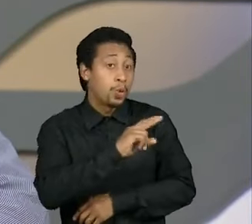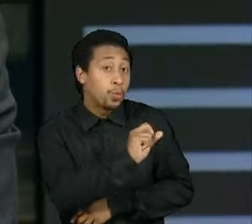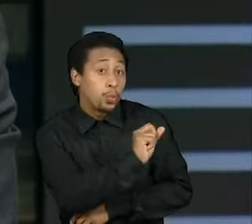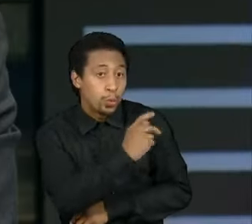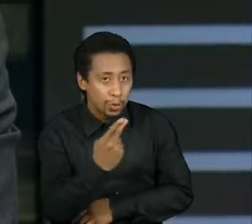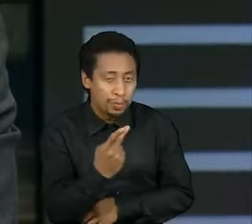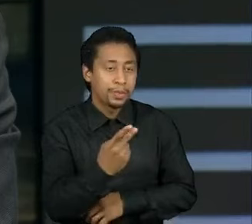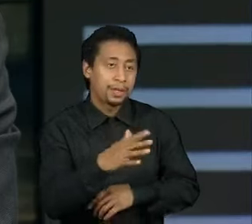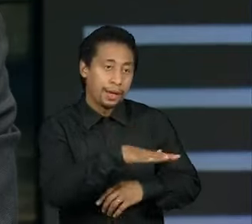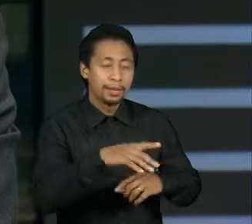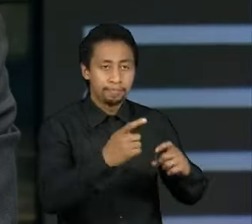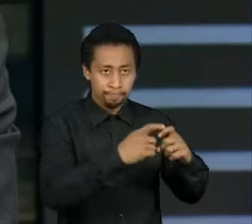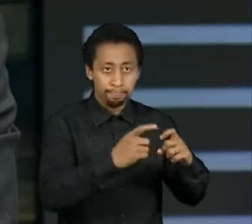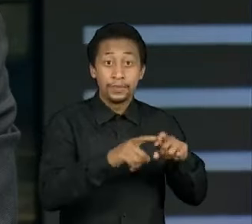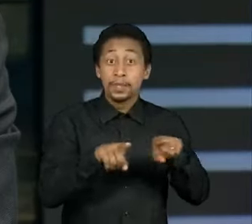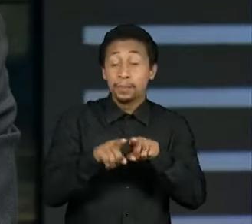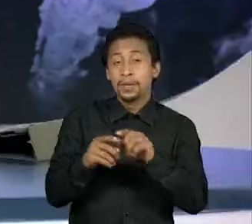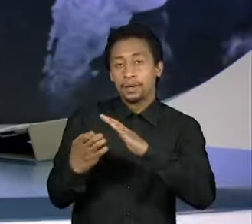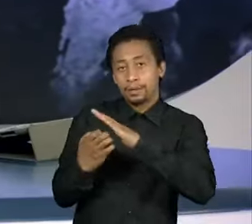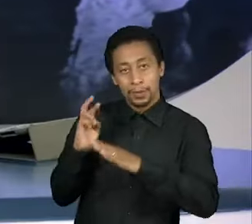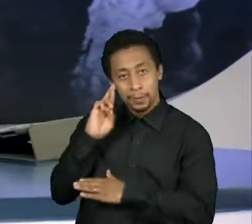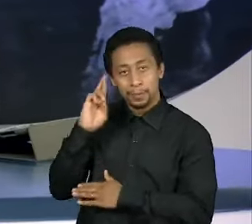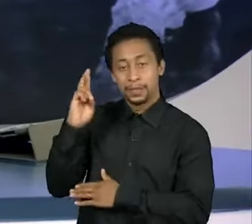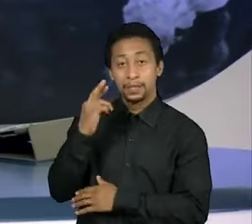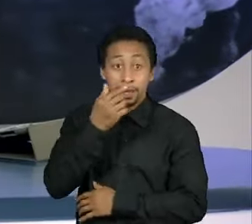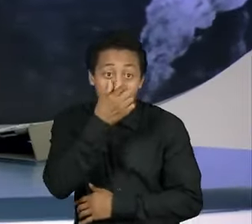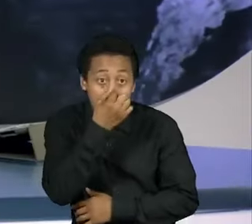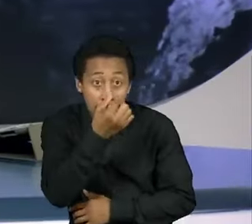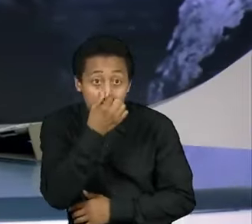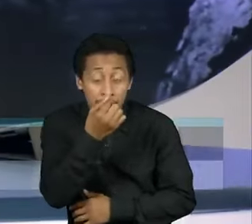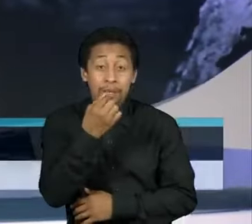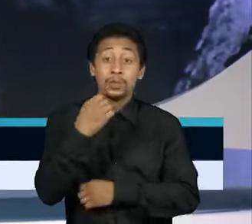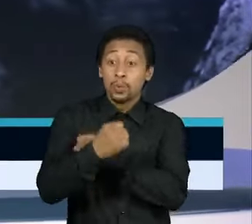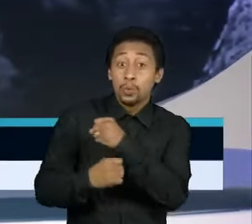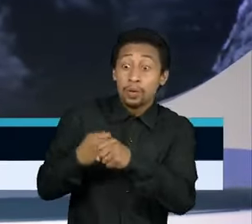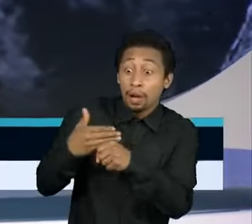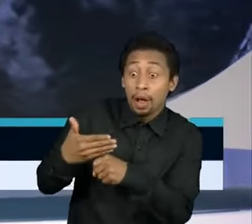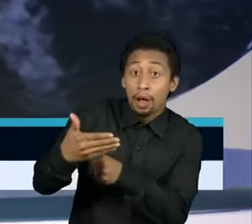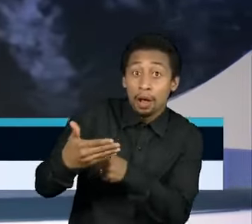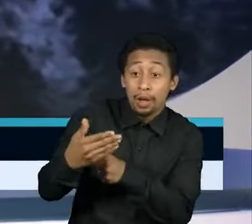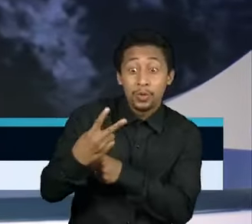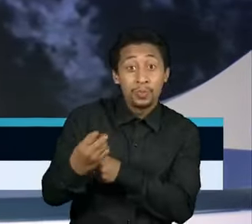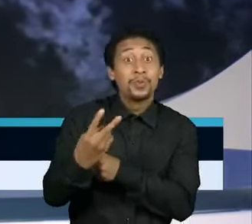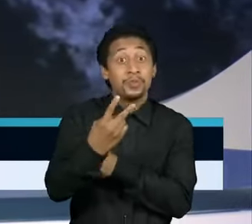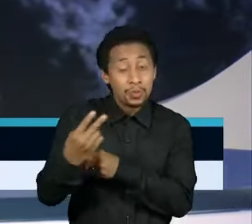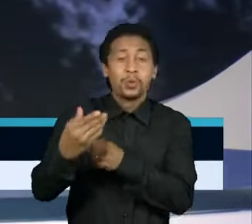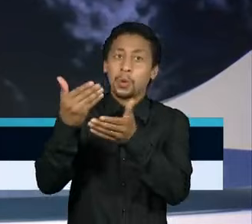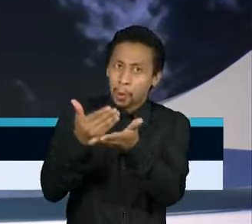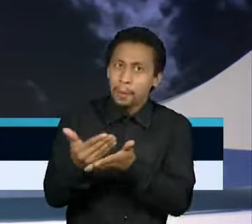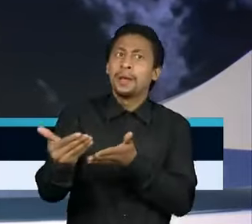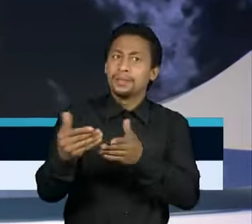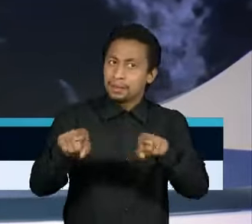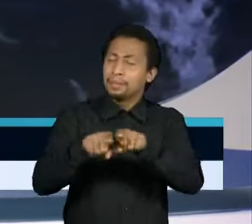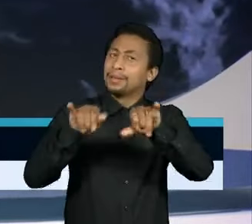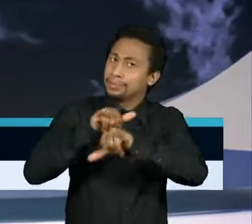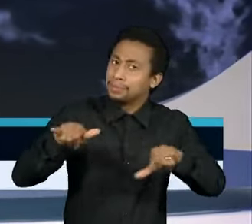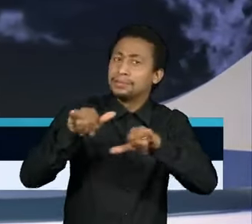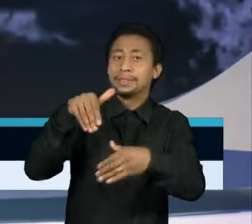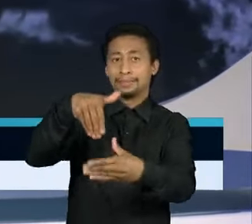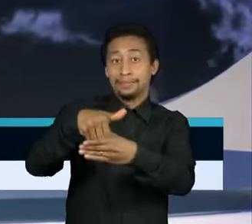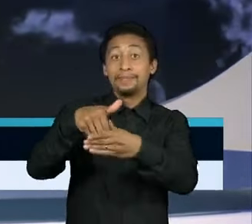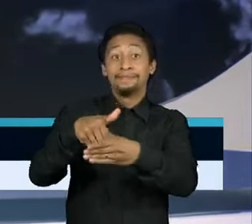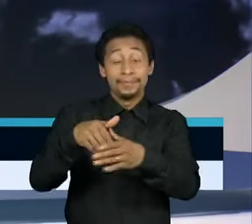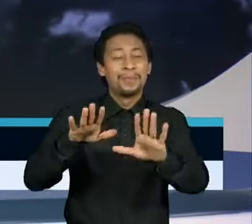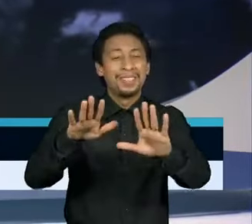USP e o empresário Emerson Capaz. E o ano que começa em poucas horas é de eleições presidenciais, mas a corrida ao Palácio do